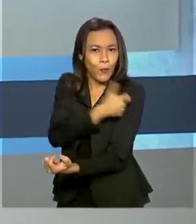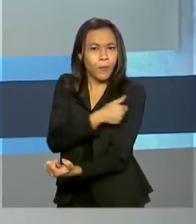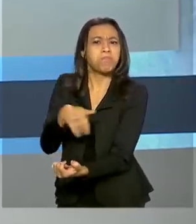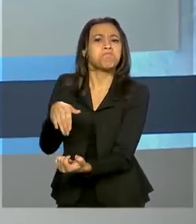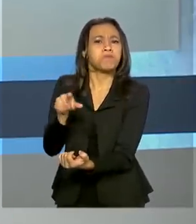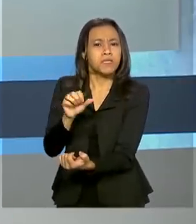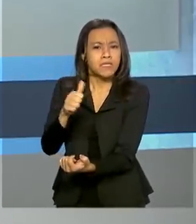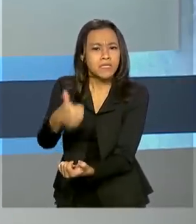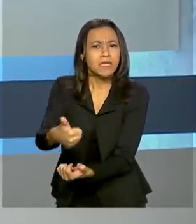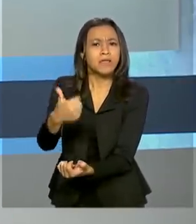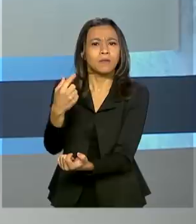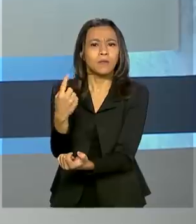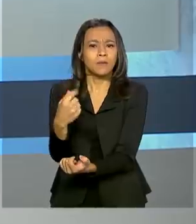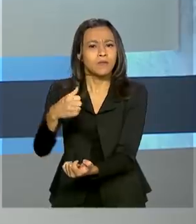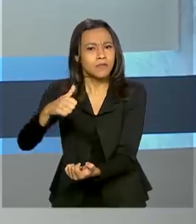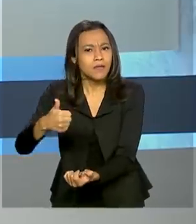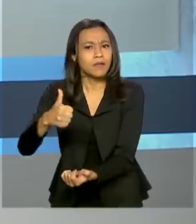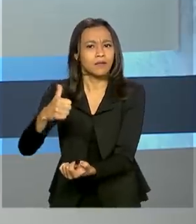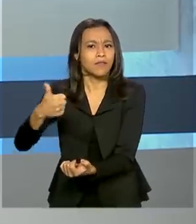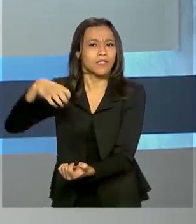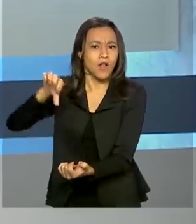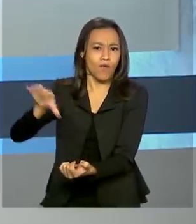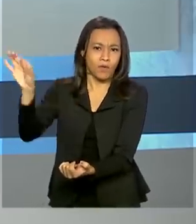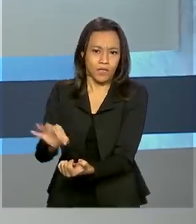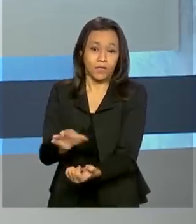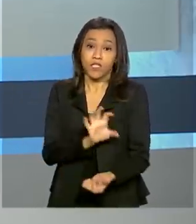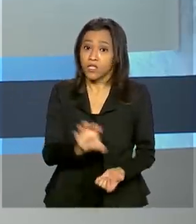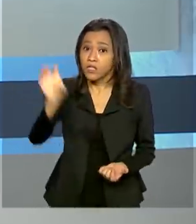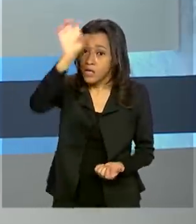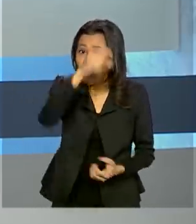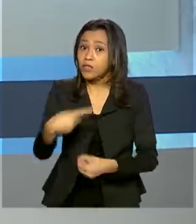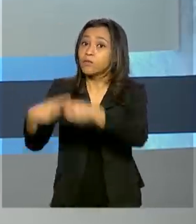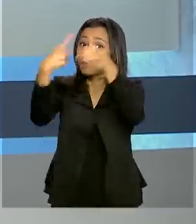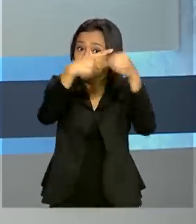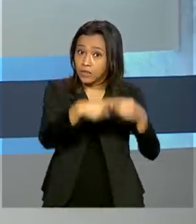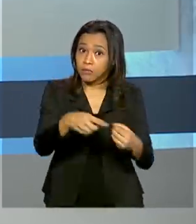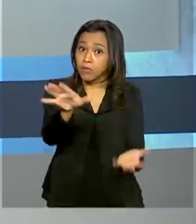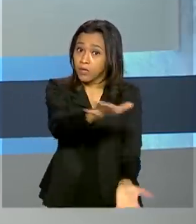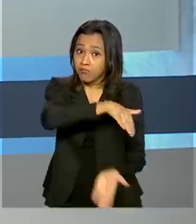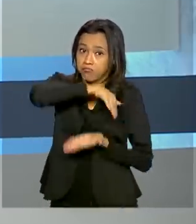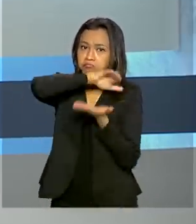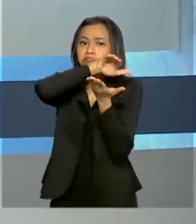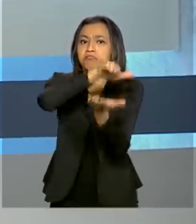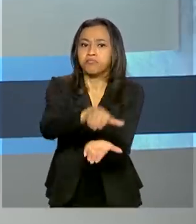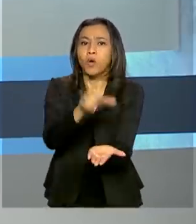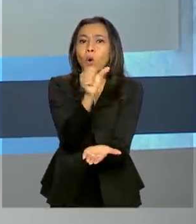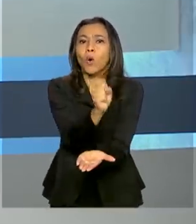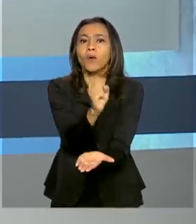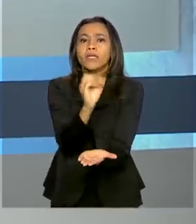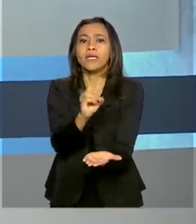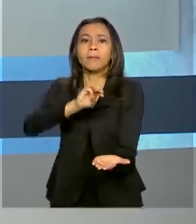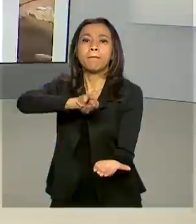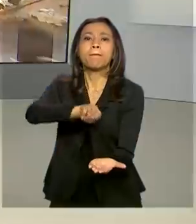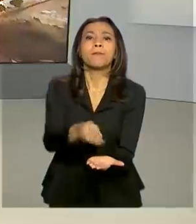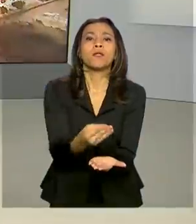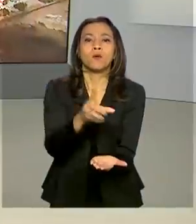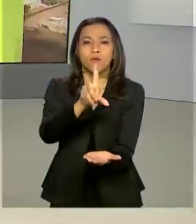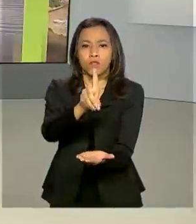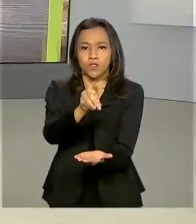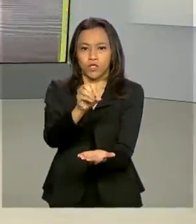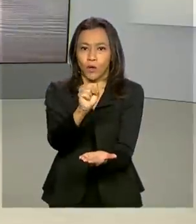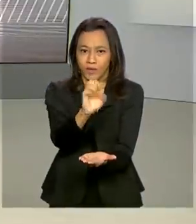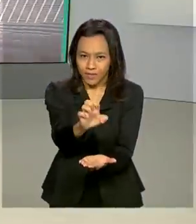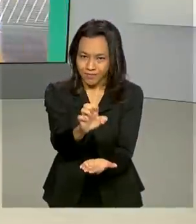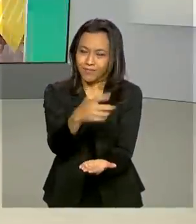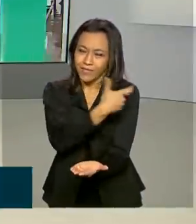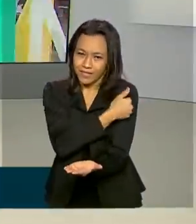de 119%. Os estados e municípios receberam quase 80 milhões de doses da vacina. O